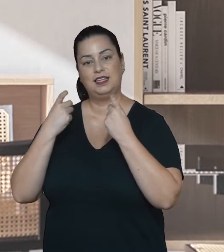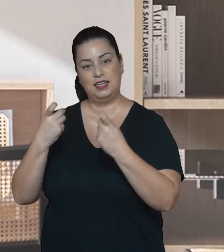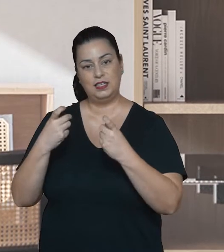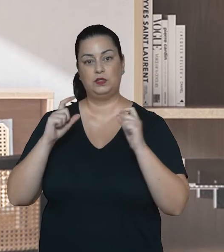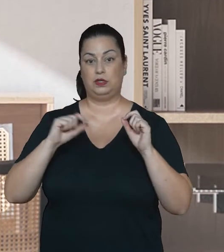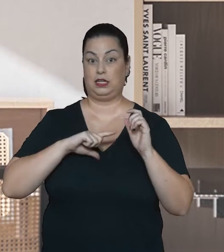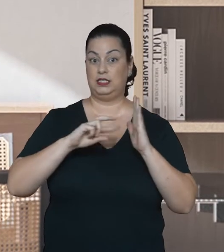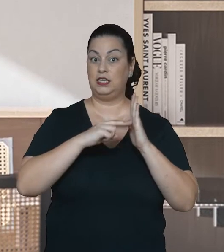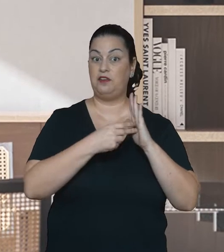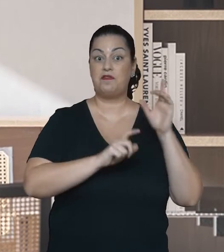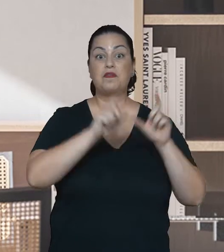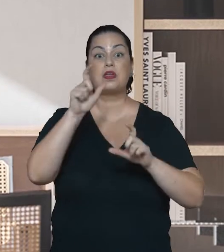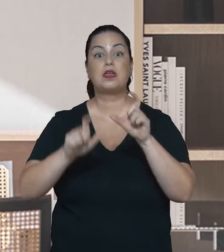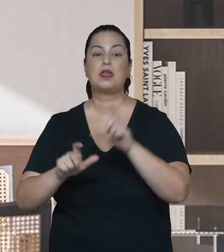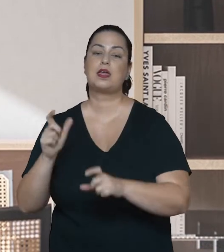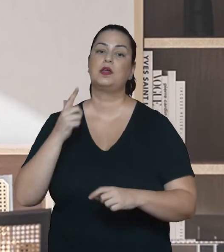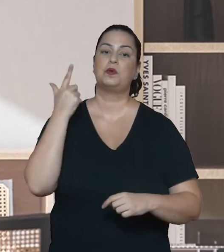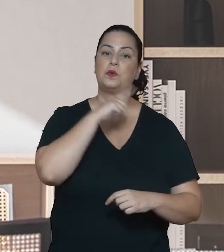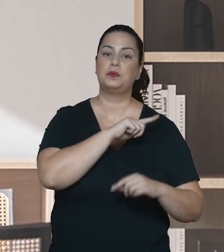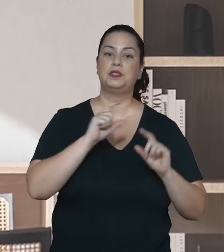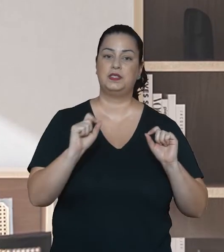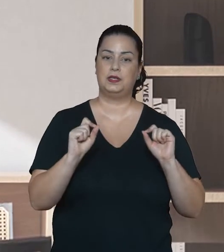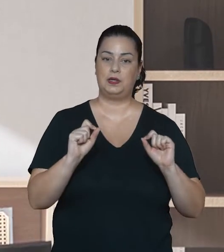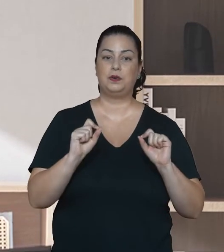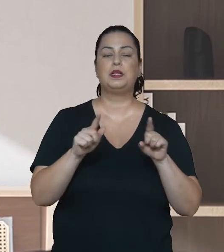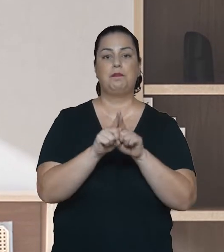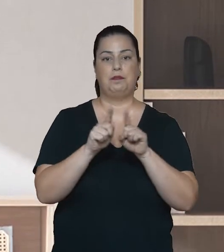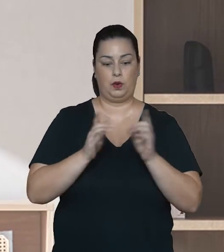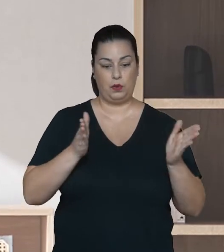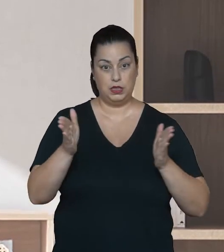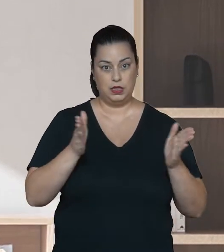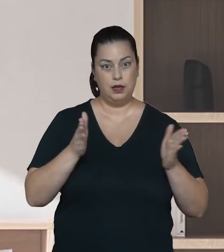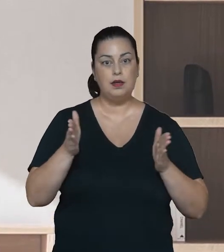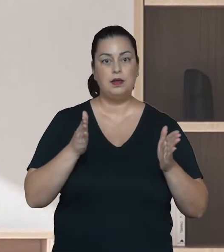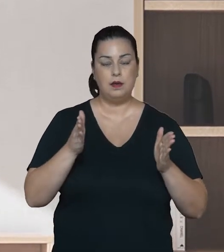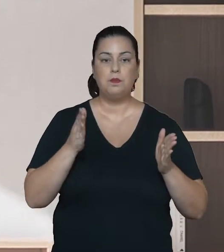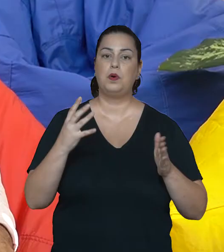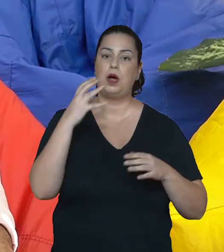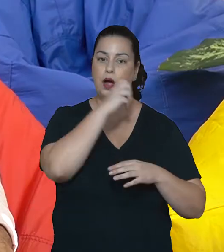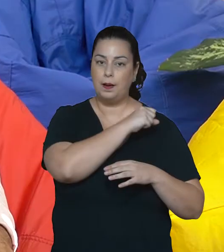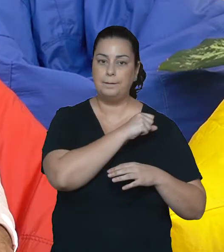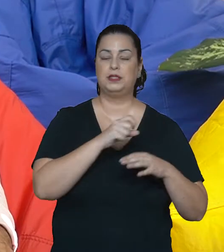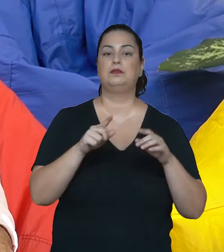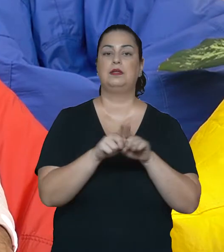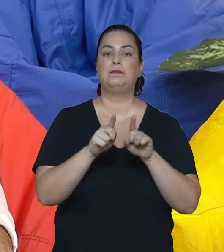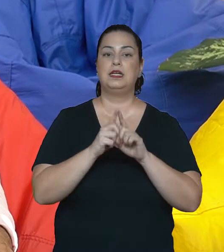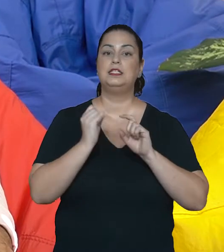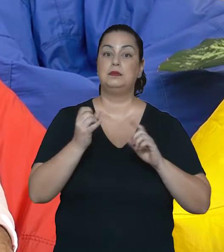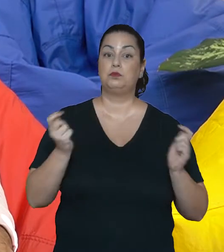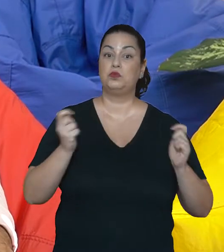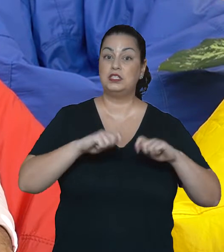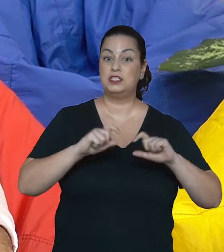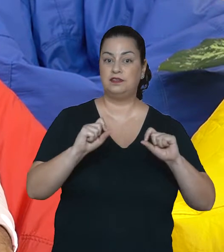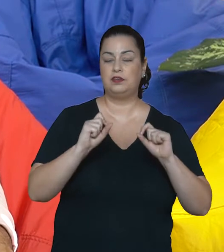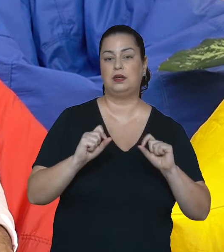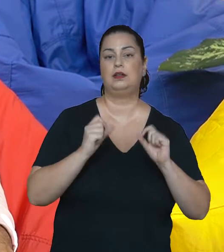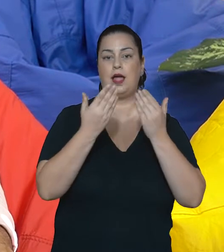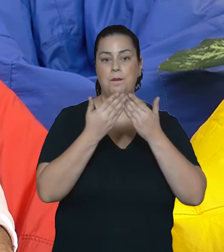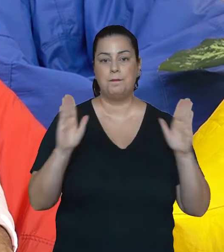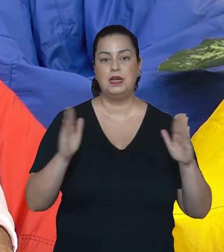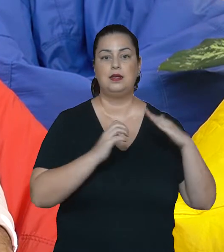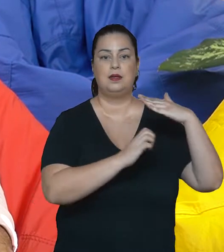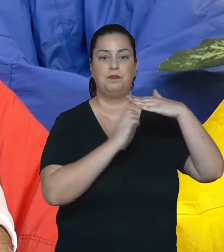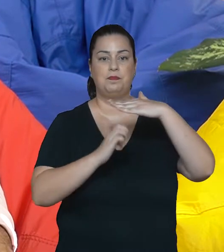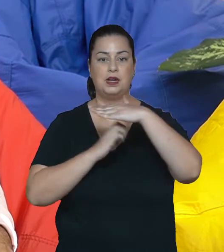para as pessoas. Buscar o que seja praticável em um futuro próximo e a viabilidade também em busca de